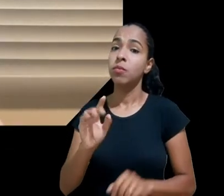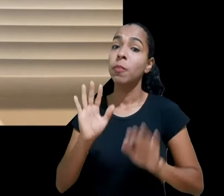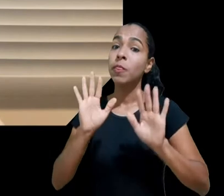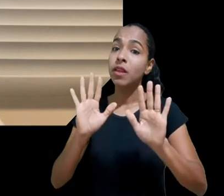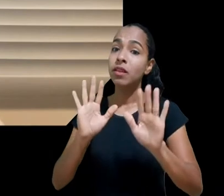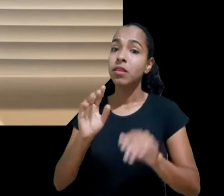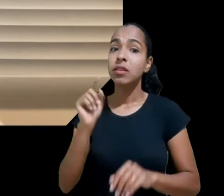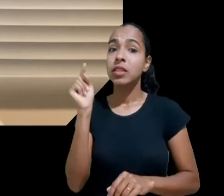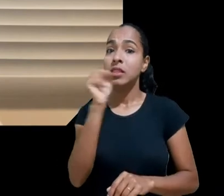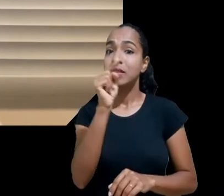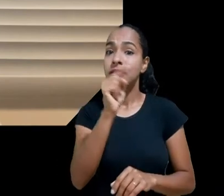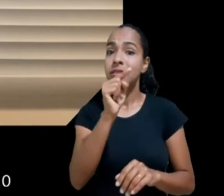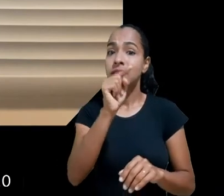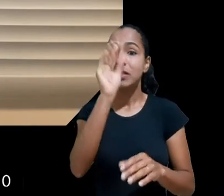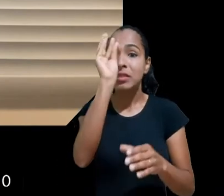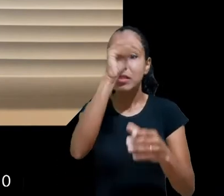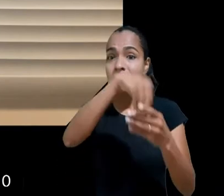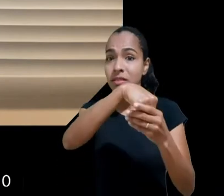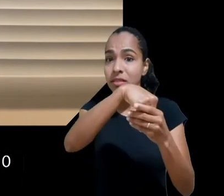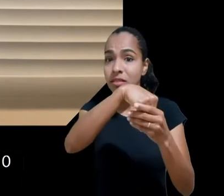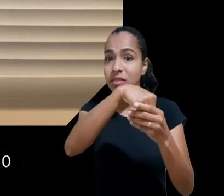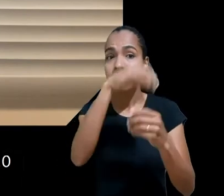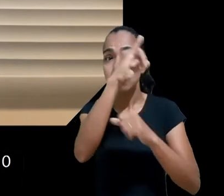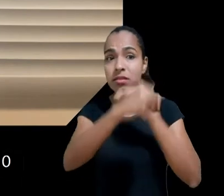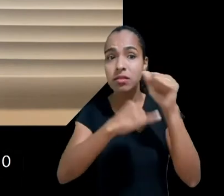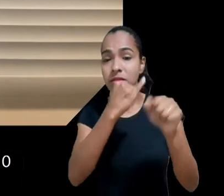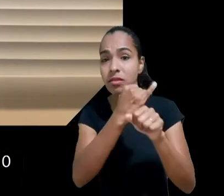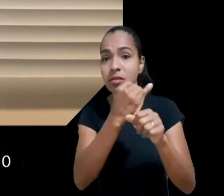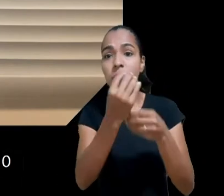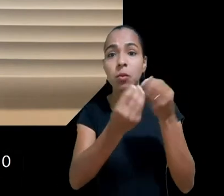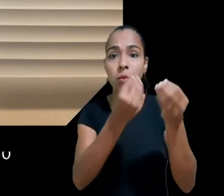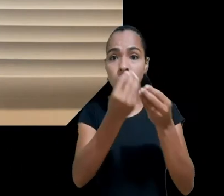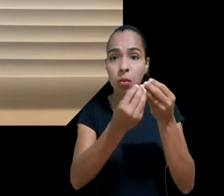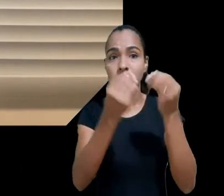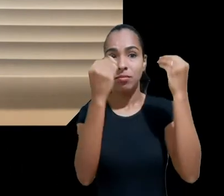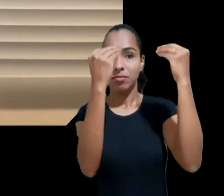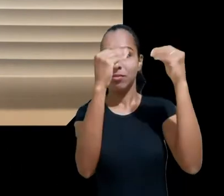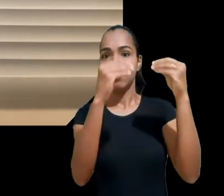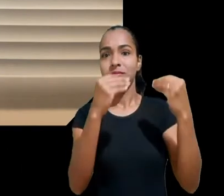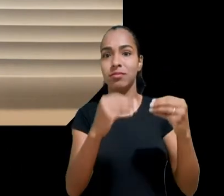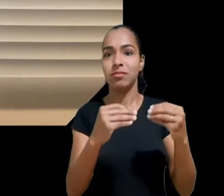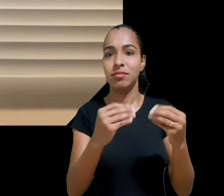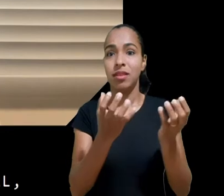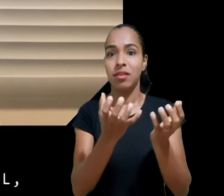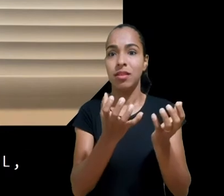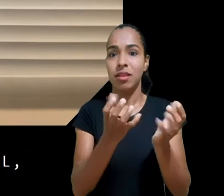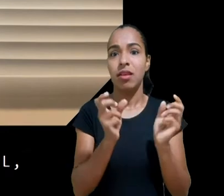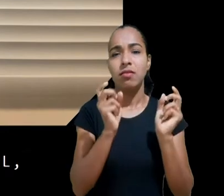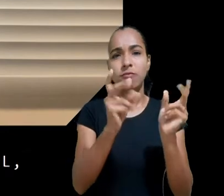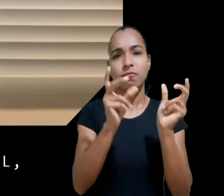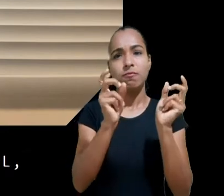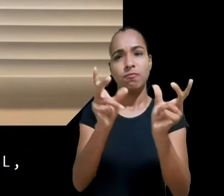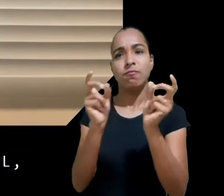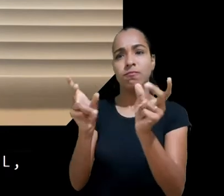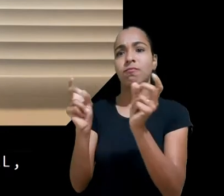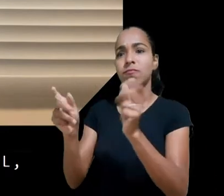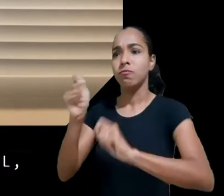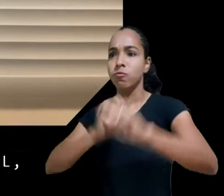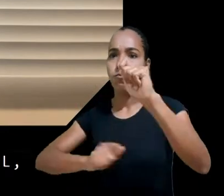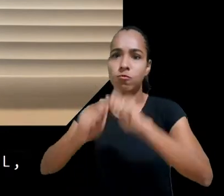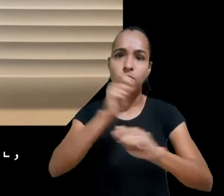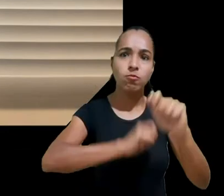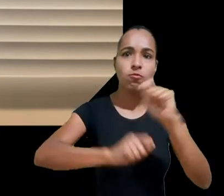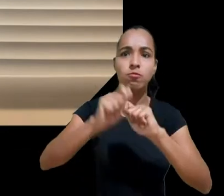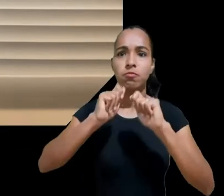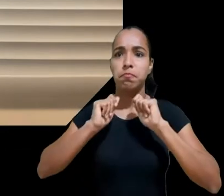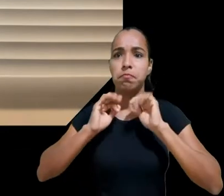produzidos de maneira comercial, que de fato são divulgados em massa ou com uma ampla penetração e que